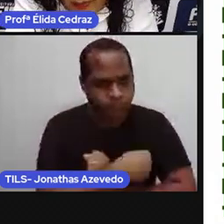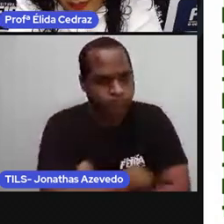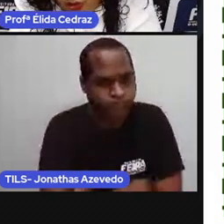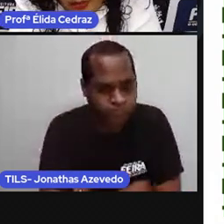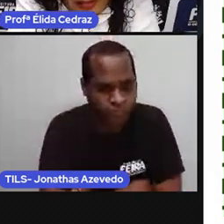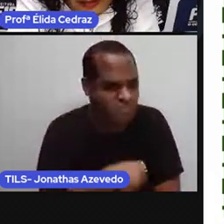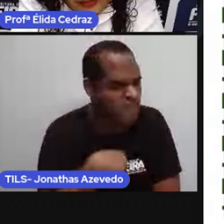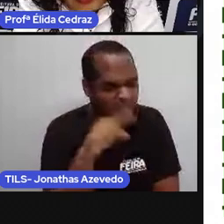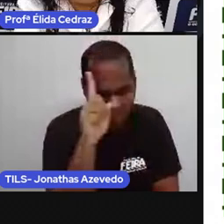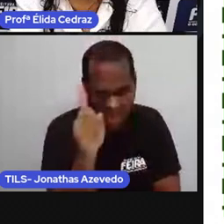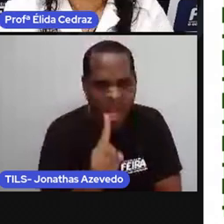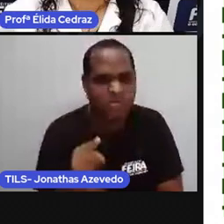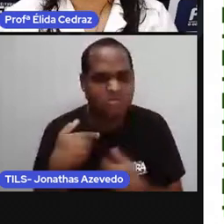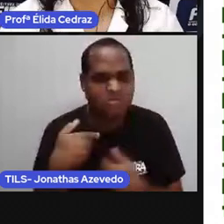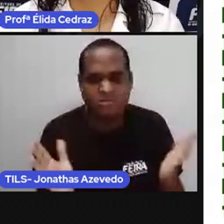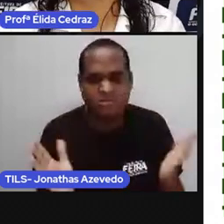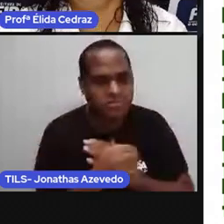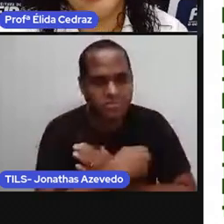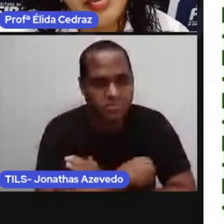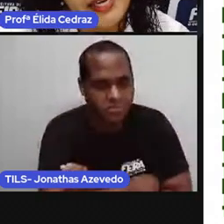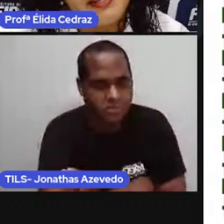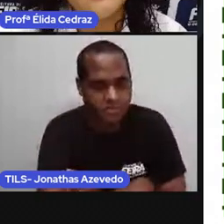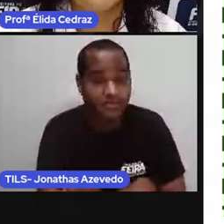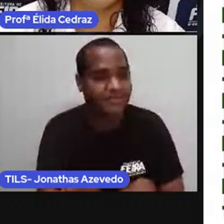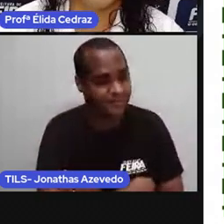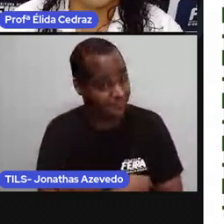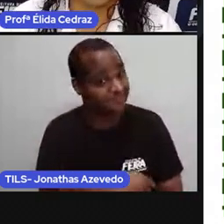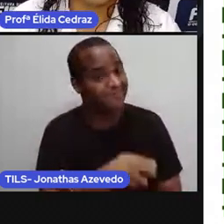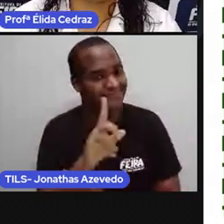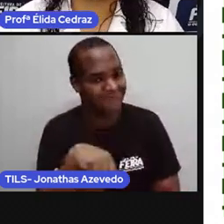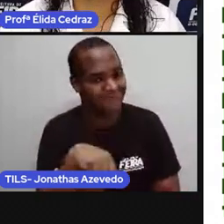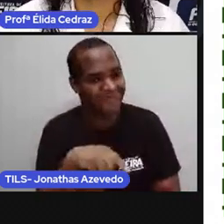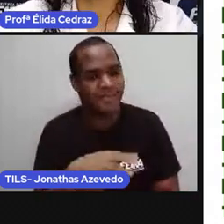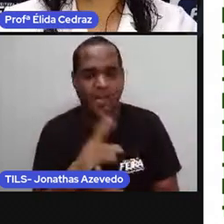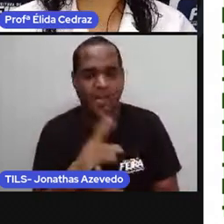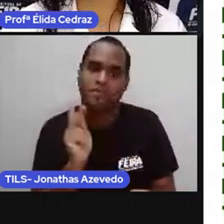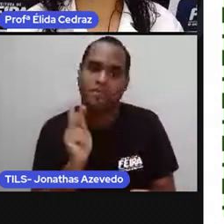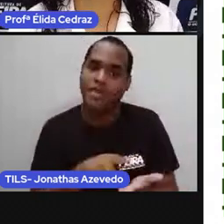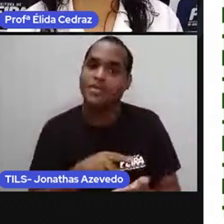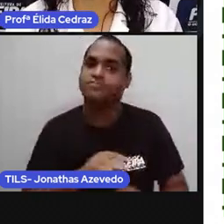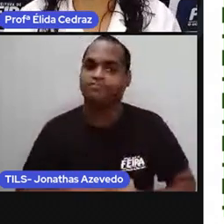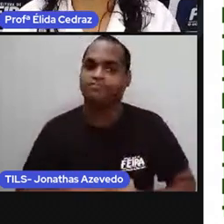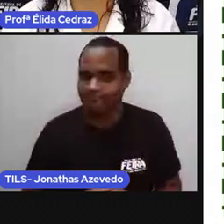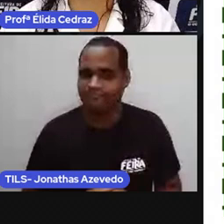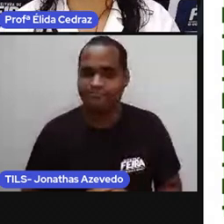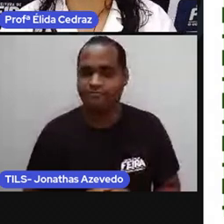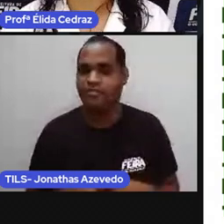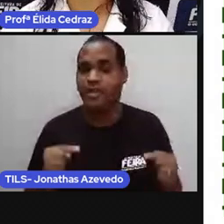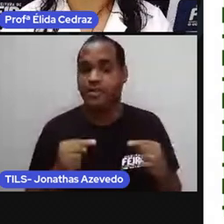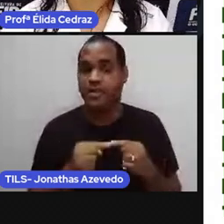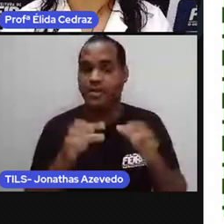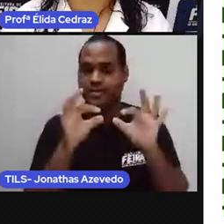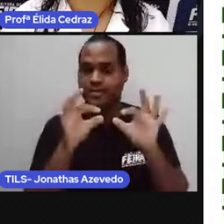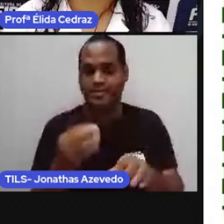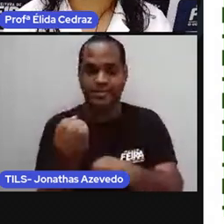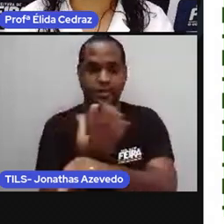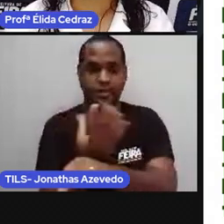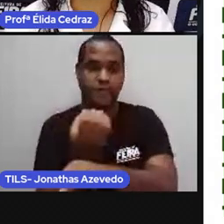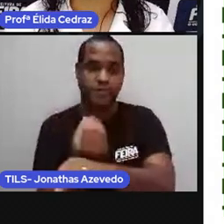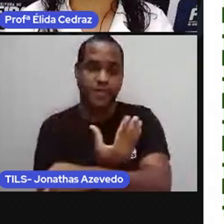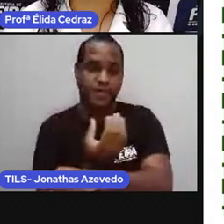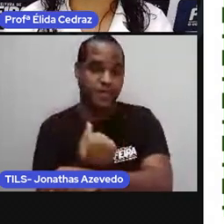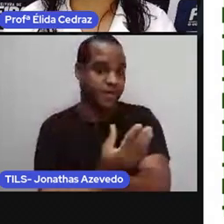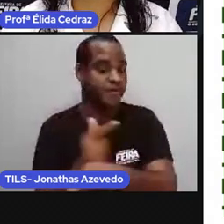não quero saber de nada, não. Não é? Justamente. Essas coisas, essas emoções, essa